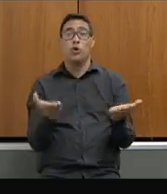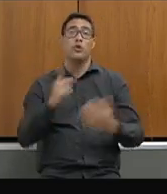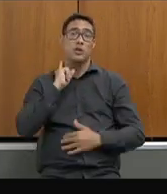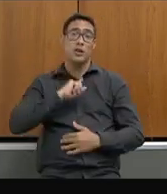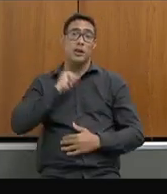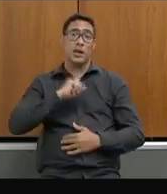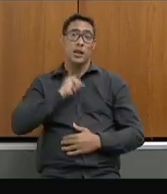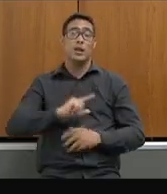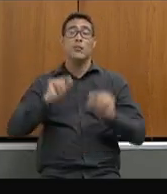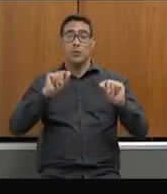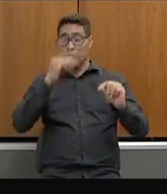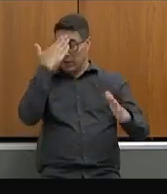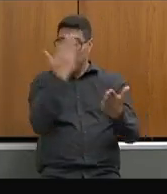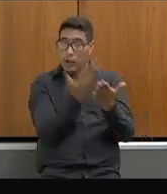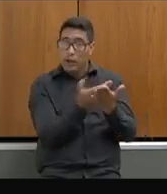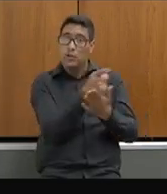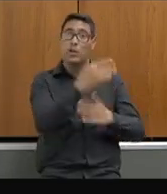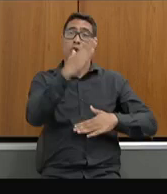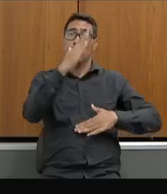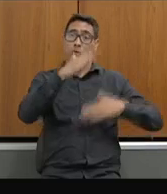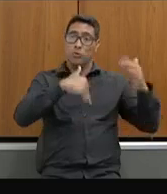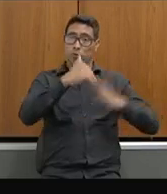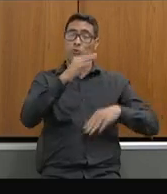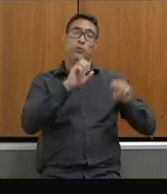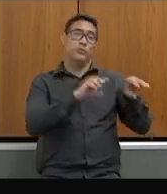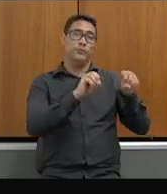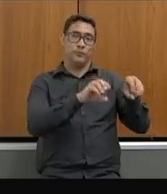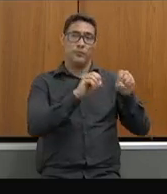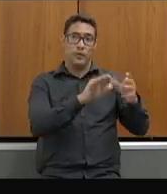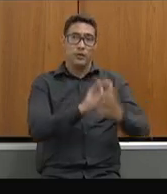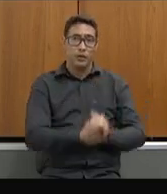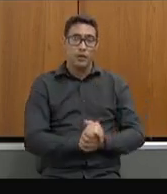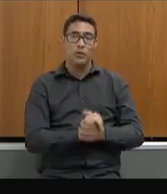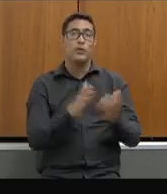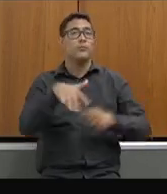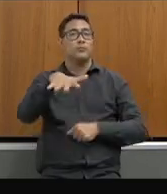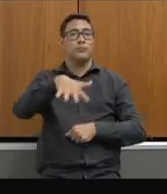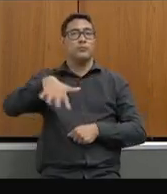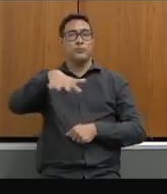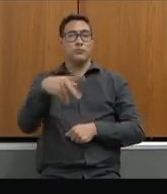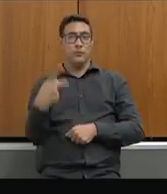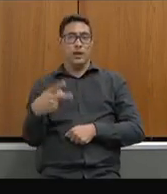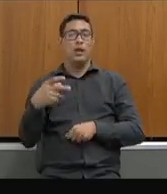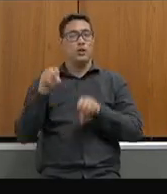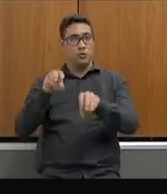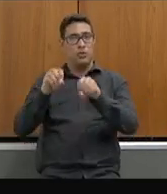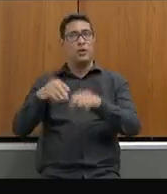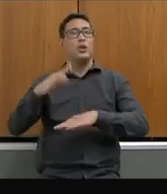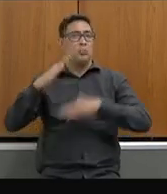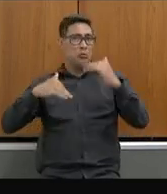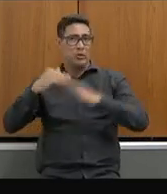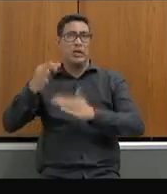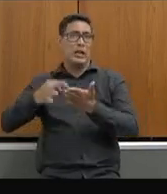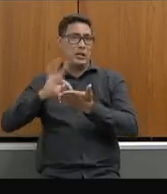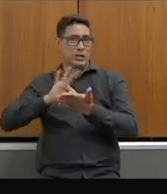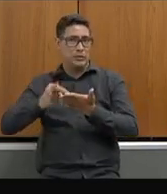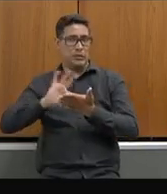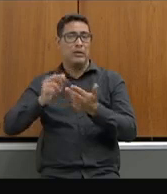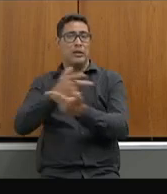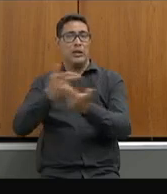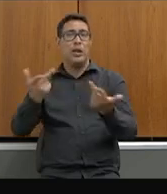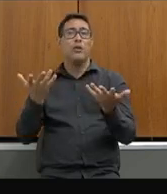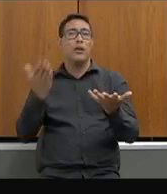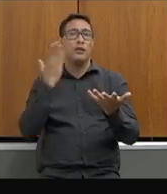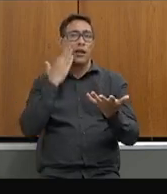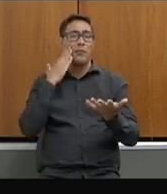acreditando no ensino profissionalizante no campo do ensino profissionalizante eu gostaria de escutar do nosso